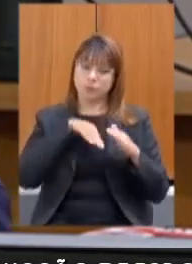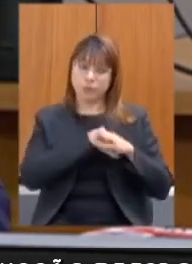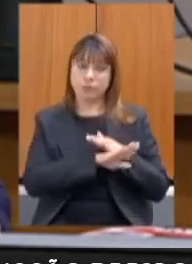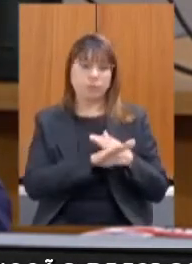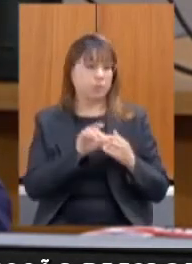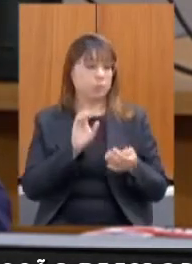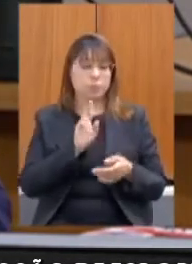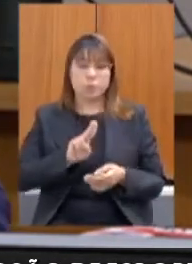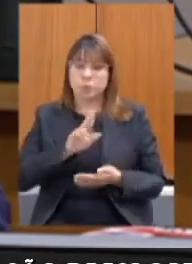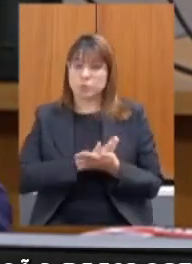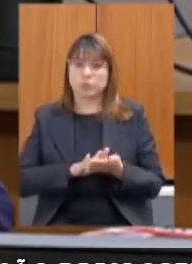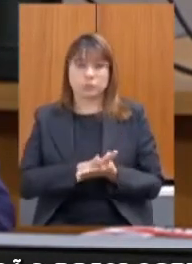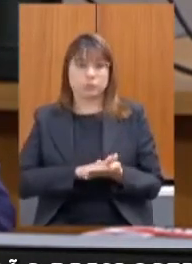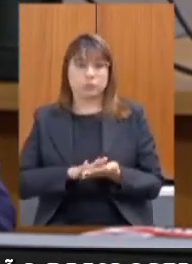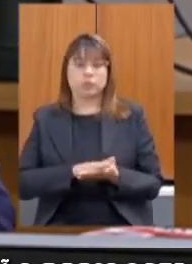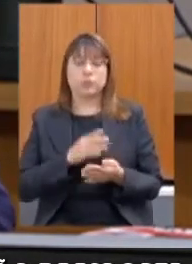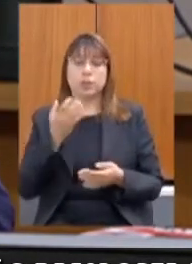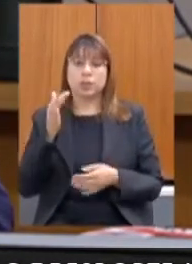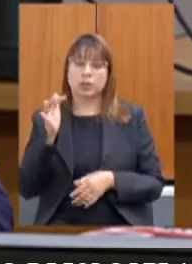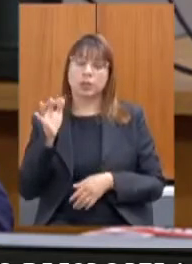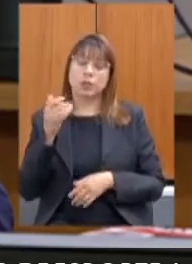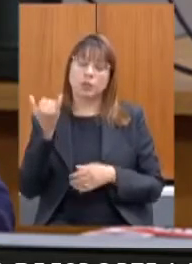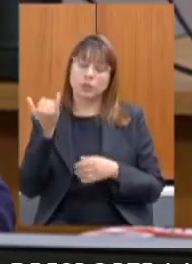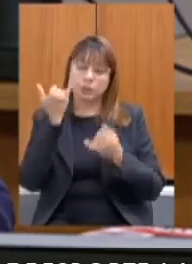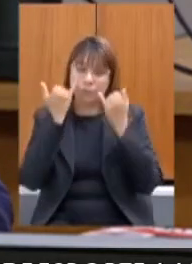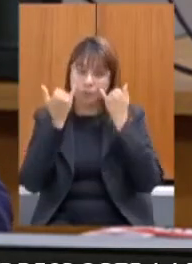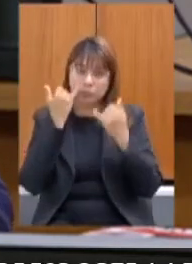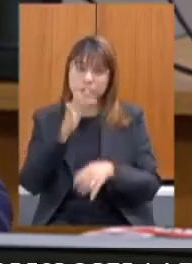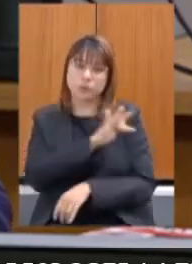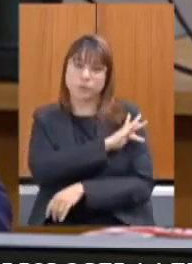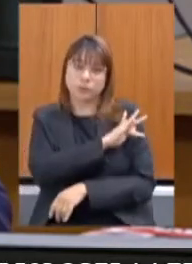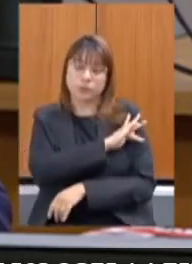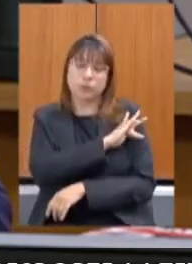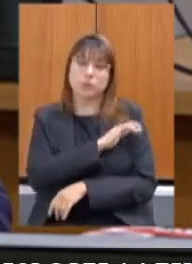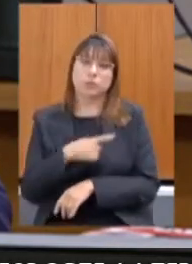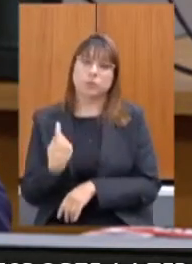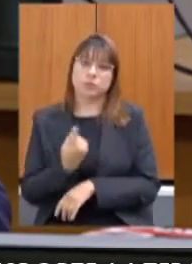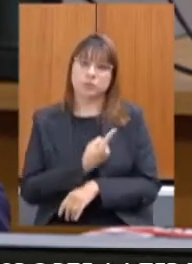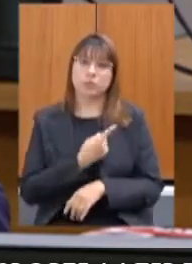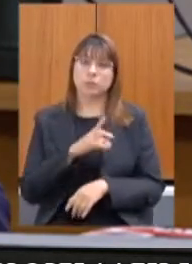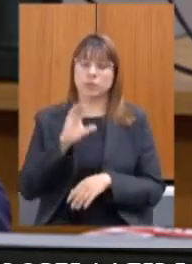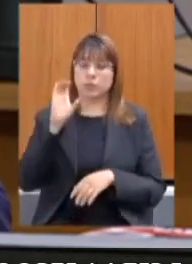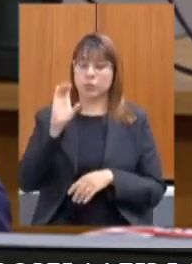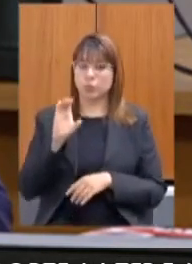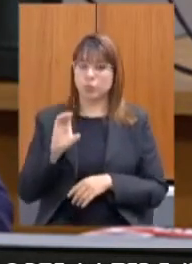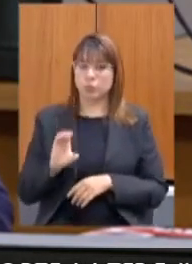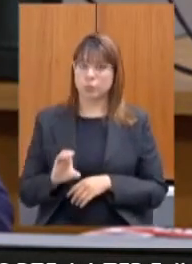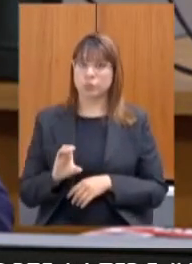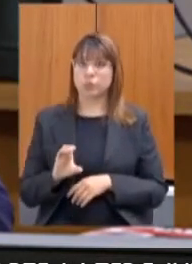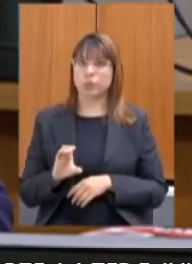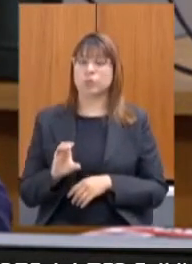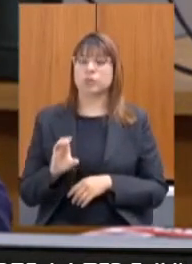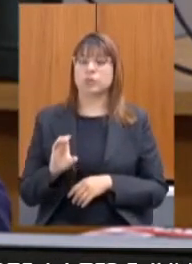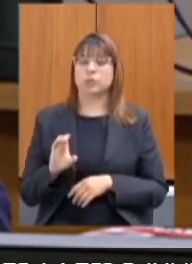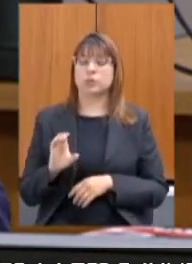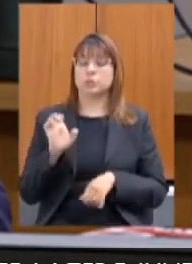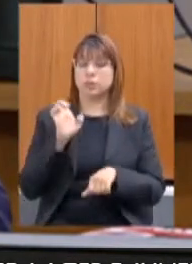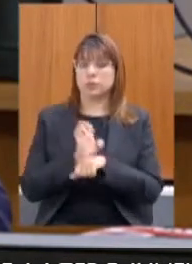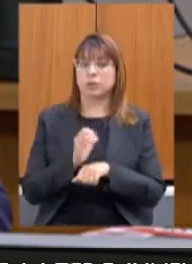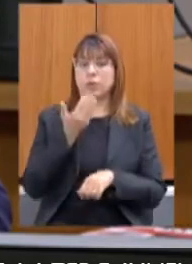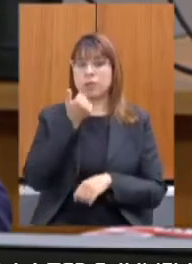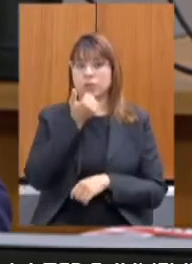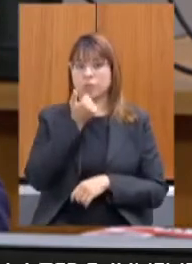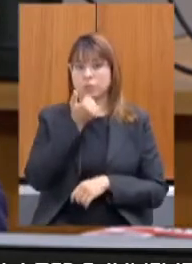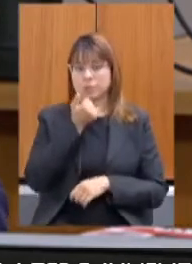que não foi investido são dados da fiscalização feita através do Conselho Estadual de Alimentação